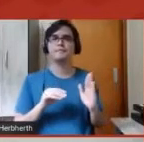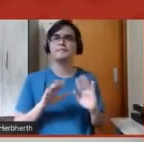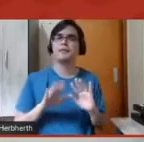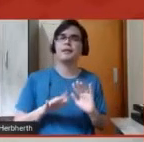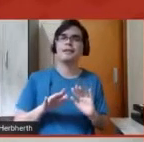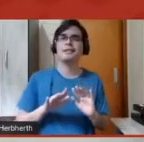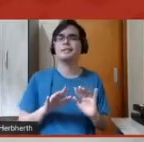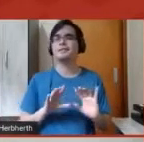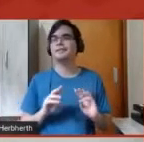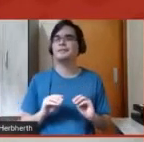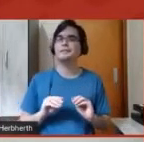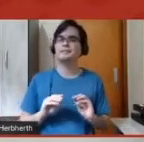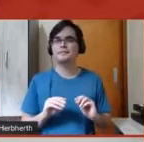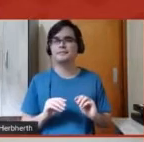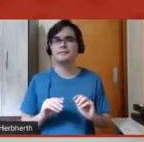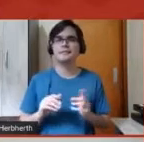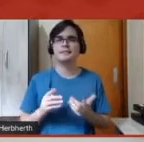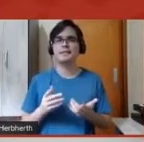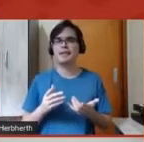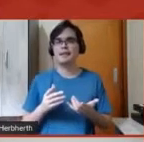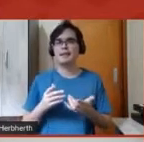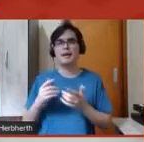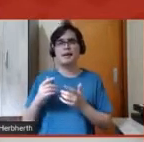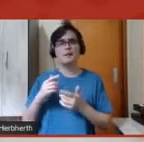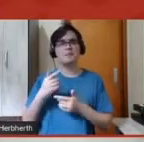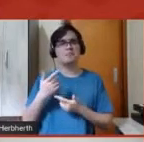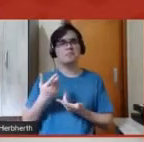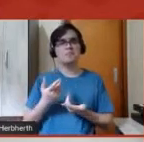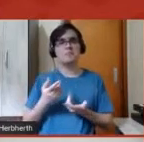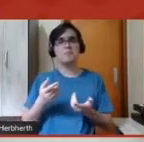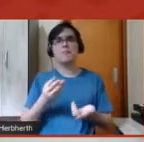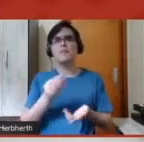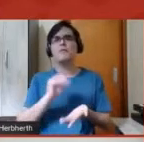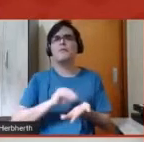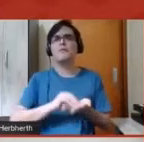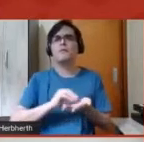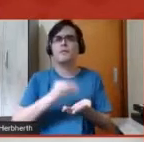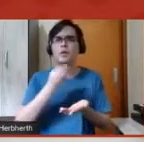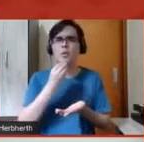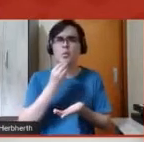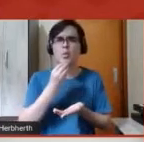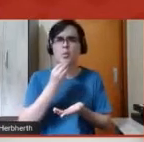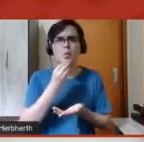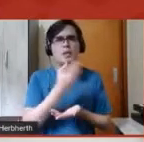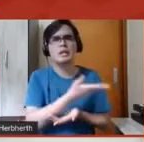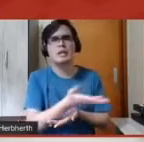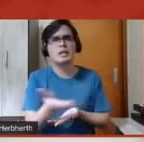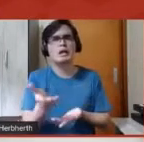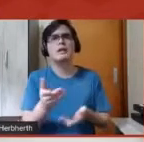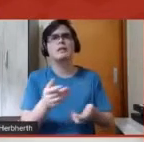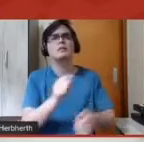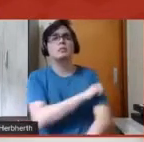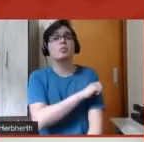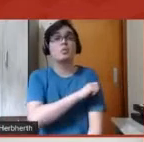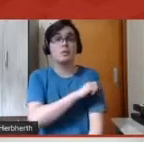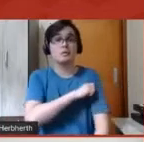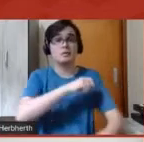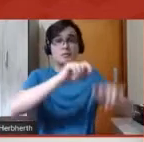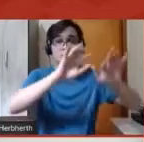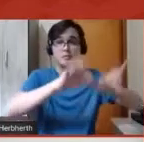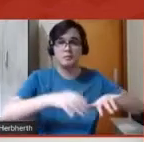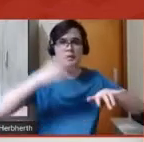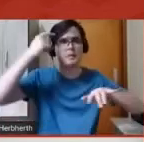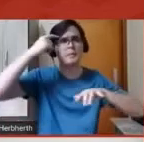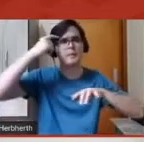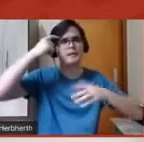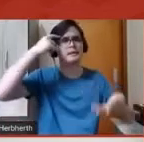automatizadas e não dar ao aluno oportunidades para que ele possa escrever, para que ele possa, a partir daqueles raciocínios